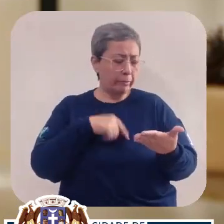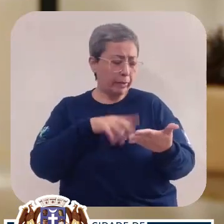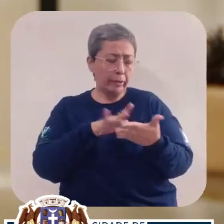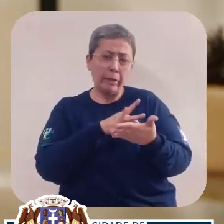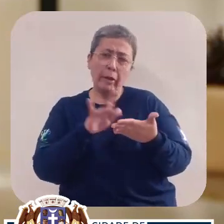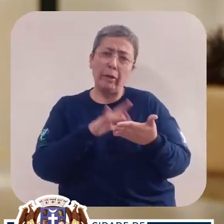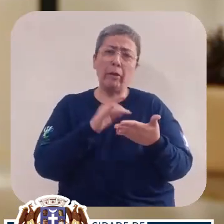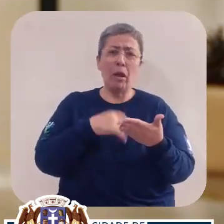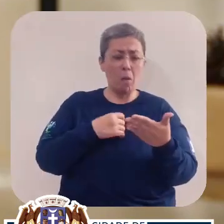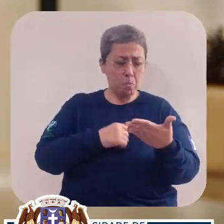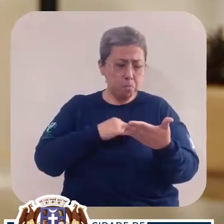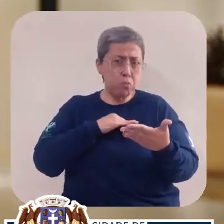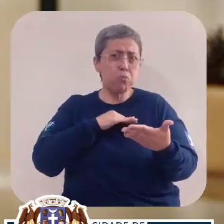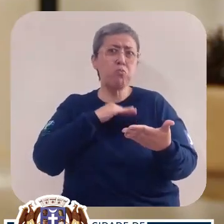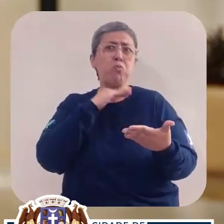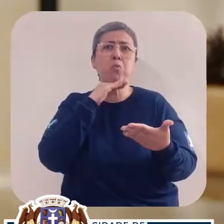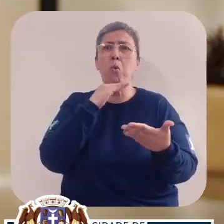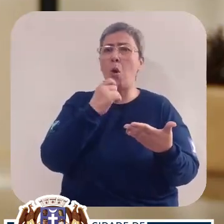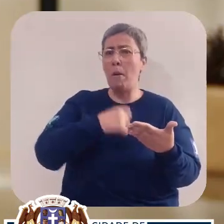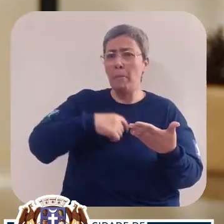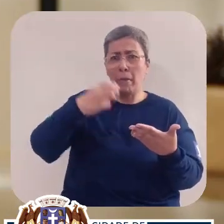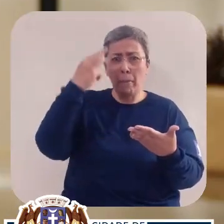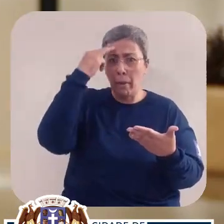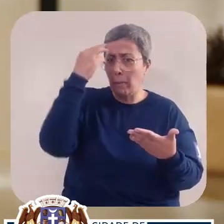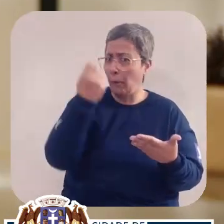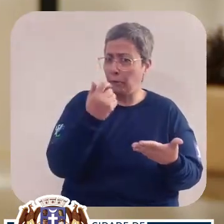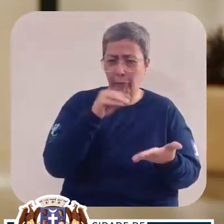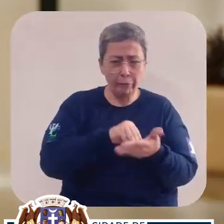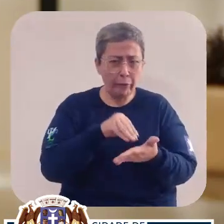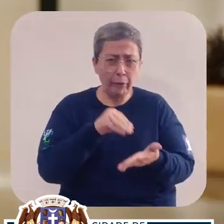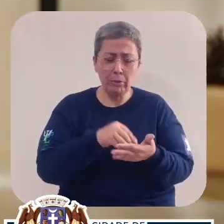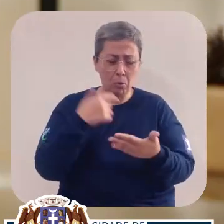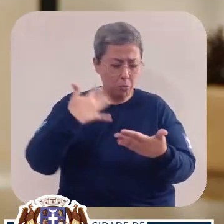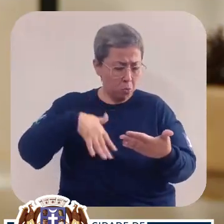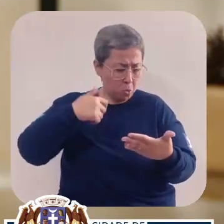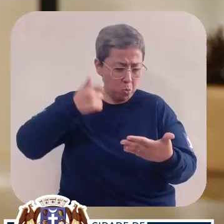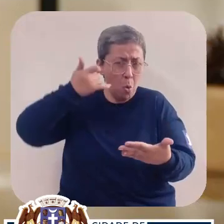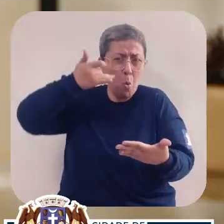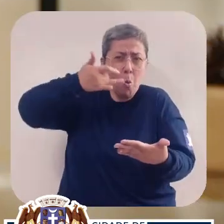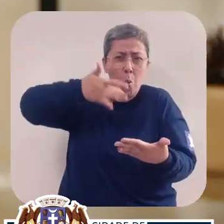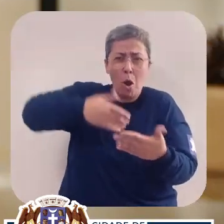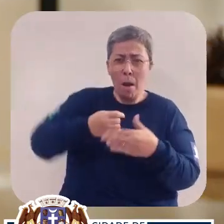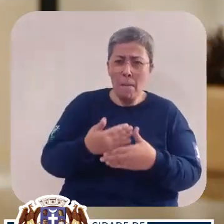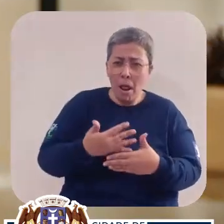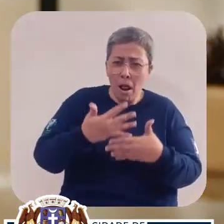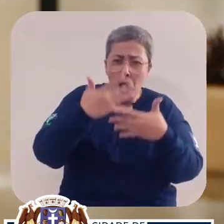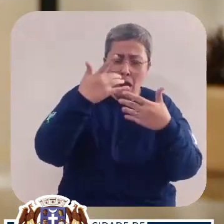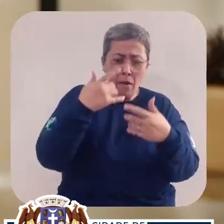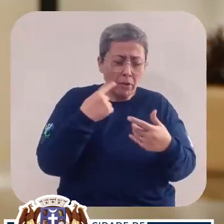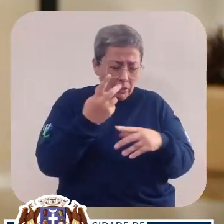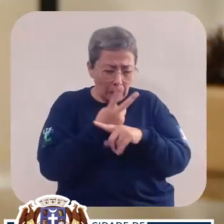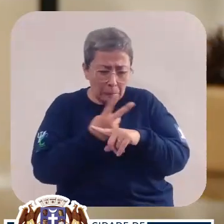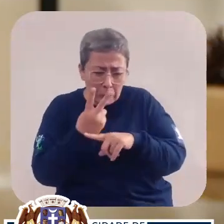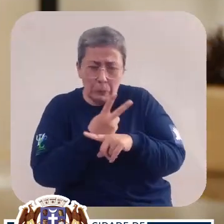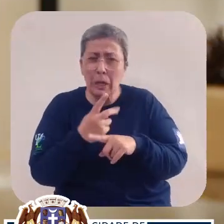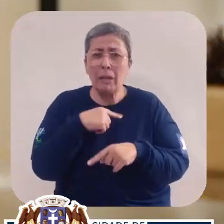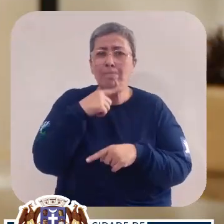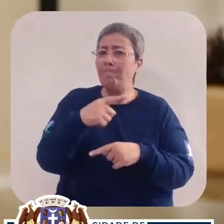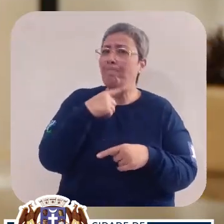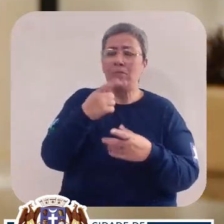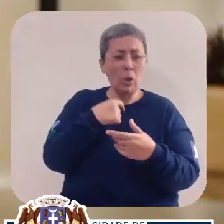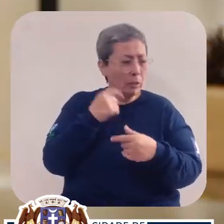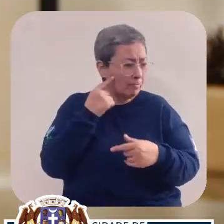vive com o celular carregado, quase sem memória, com um monte de foto. E aí na hora que a gente vai procurar para alguma